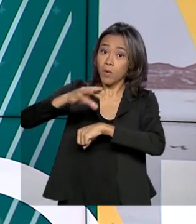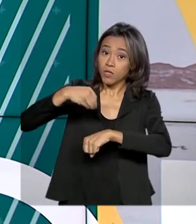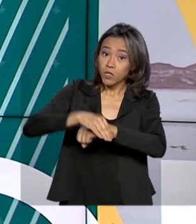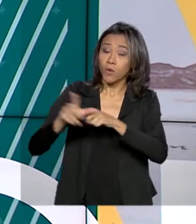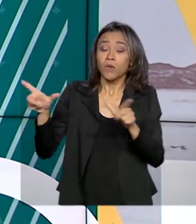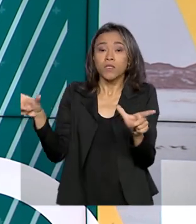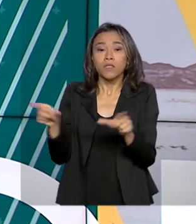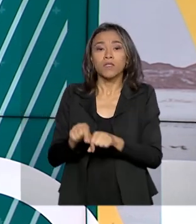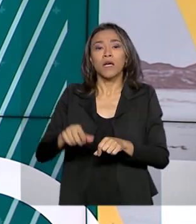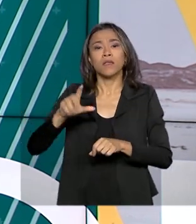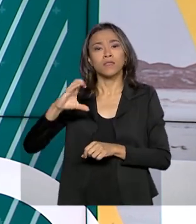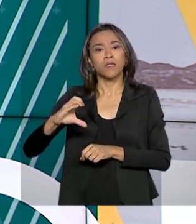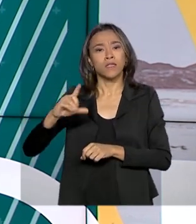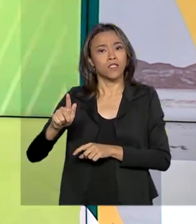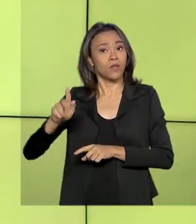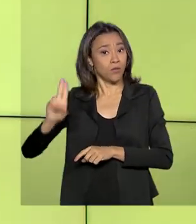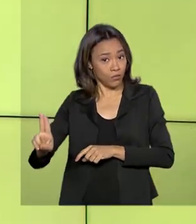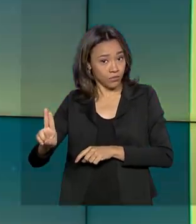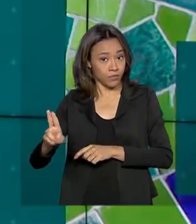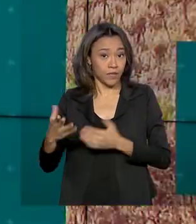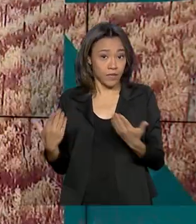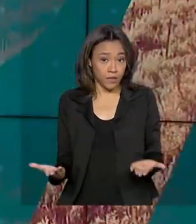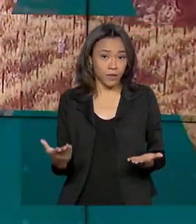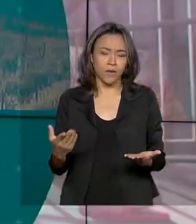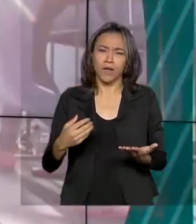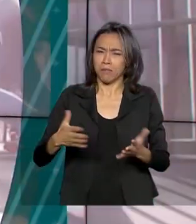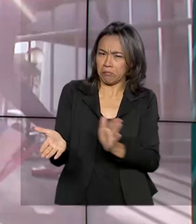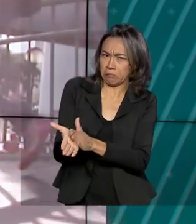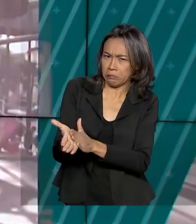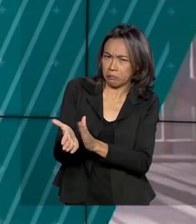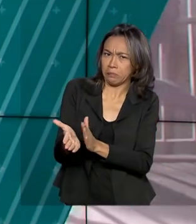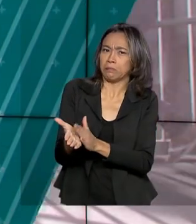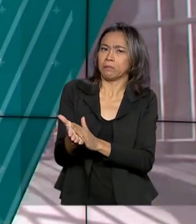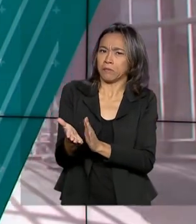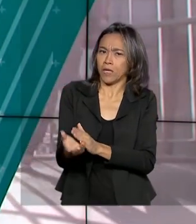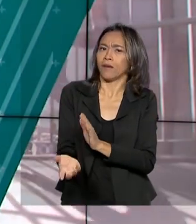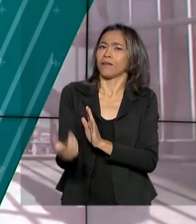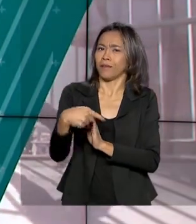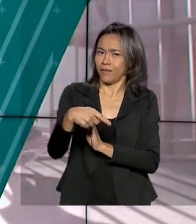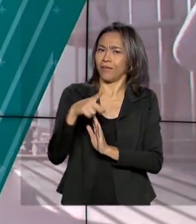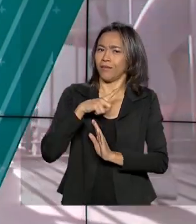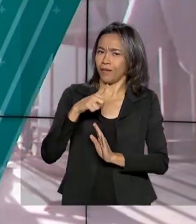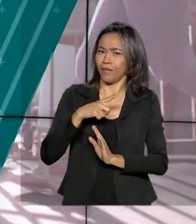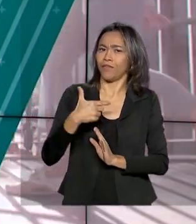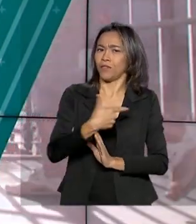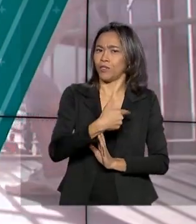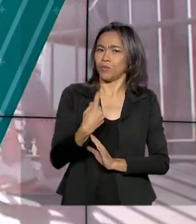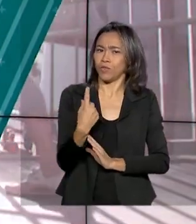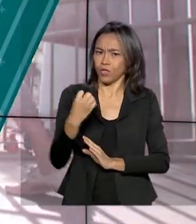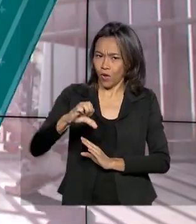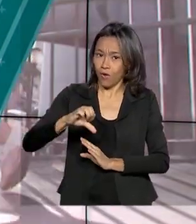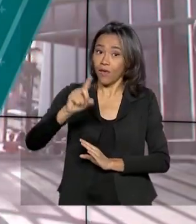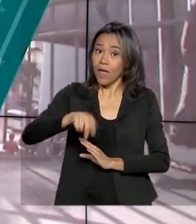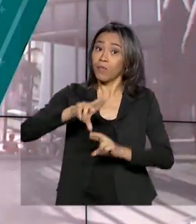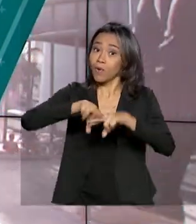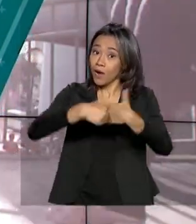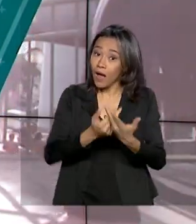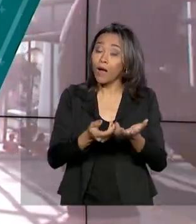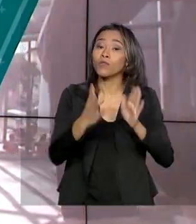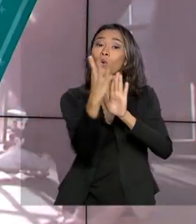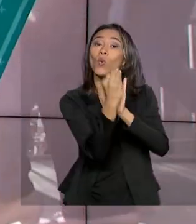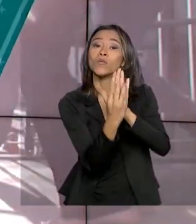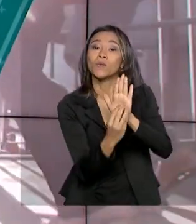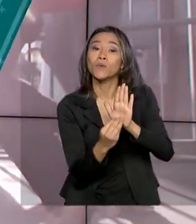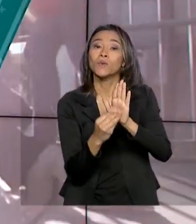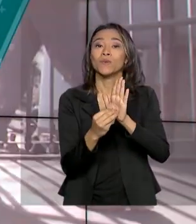Controladoria Geral da União, a CGU. Entre os elogios recebidos no último ano, quase metade são sobre o nosso conteúdo